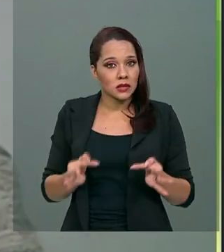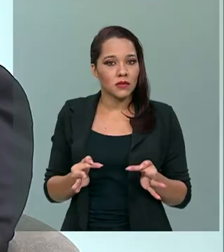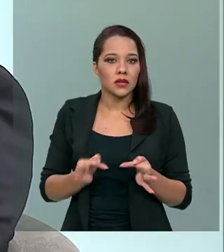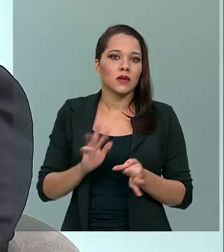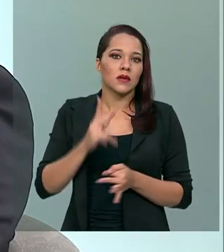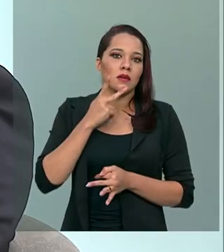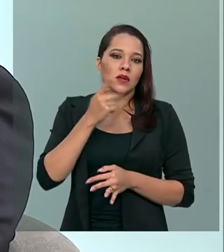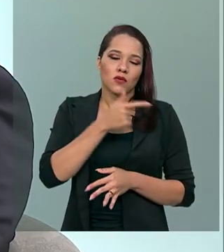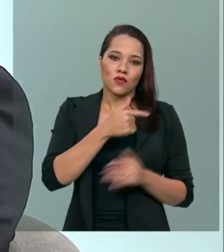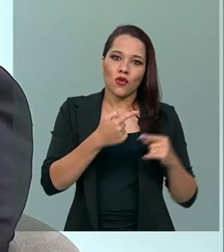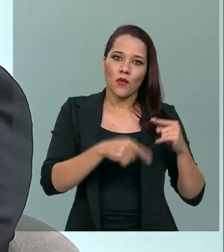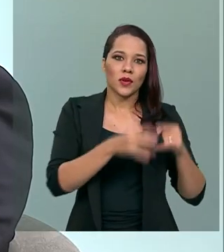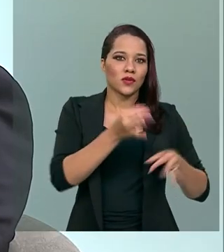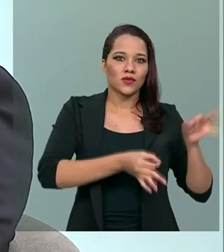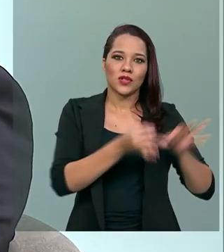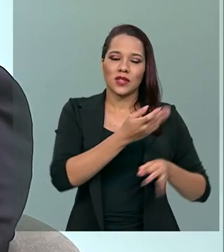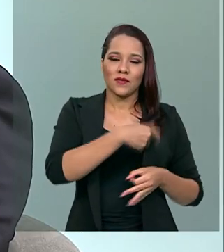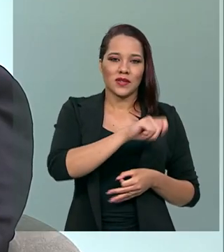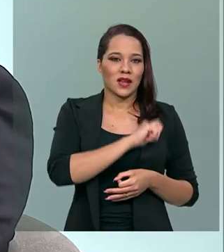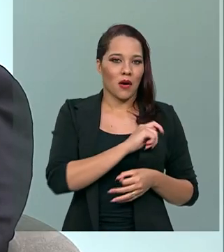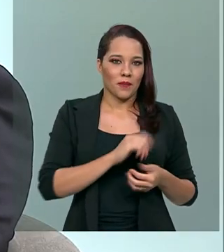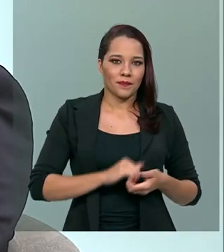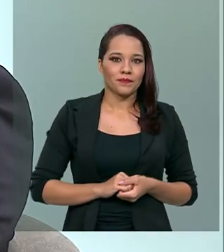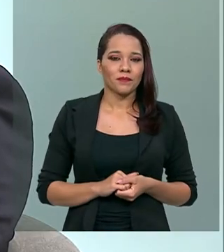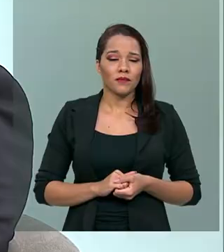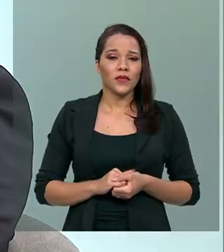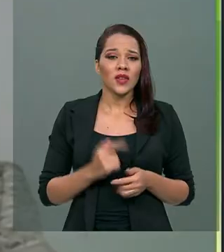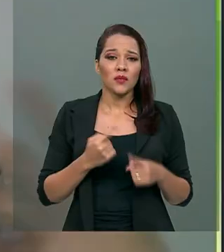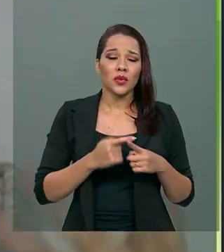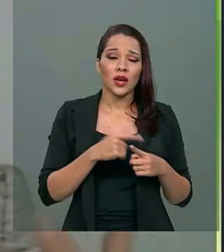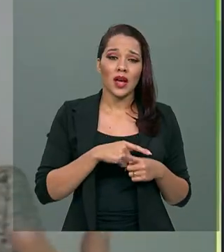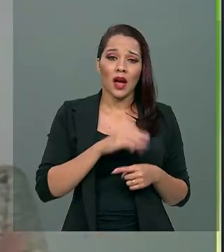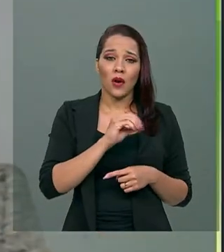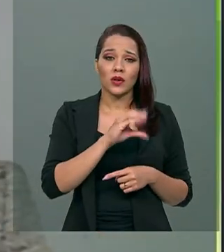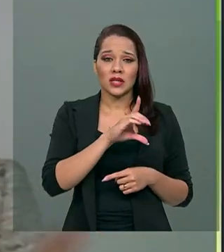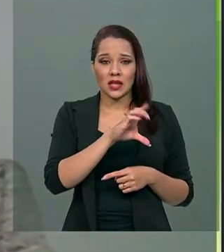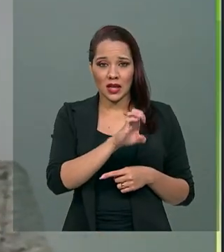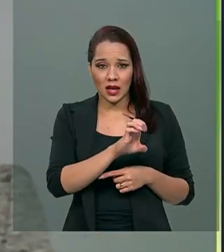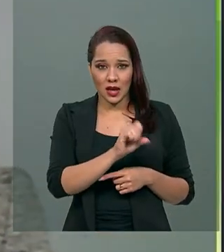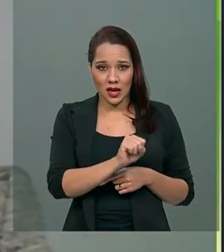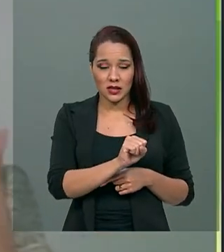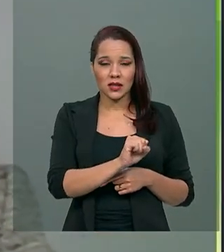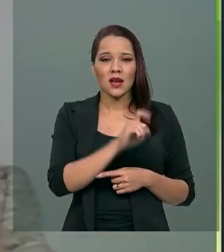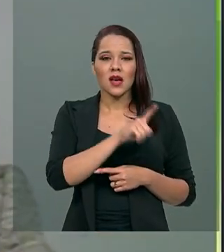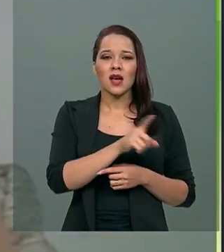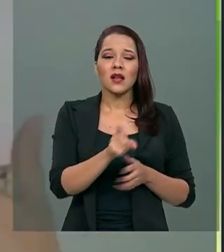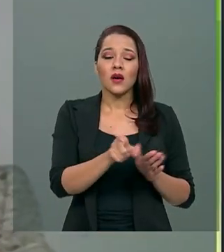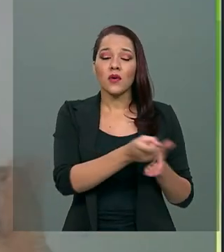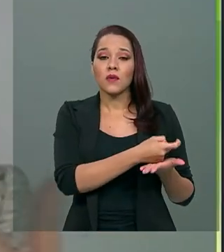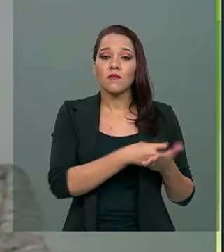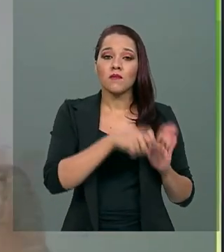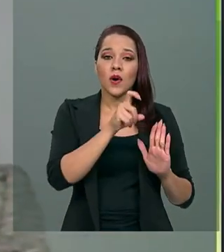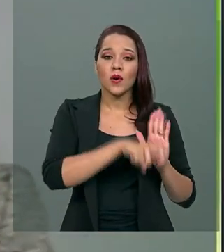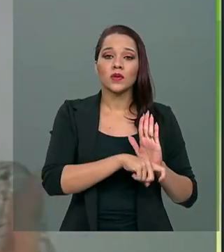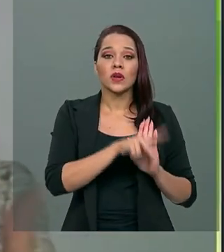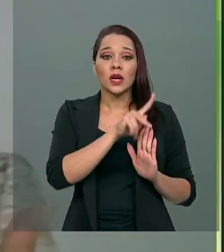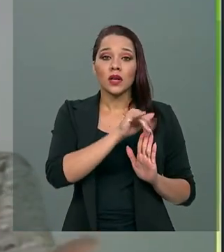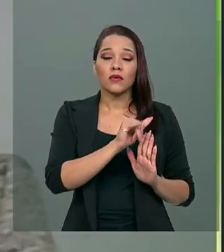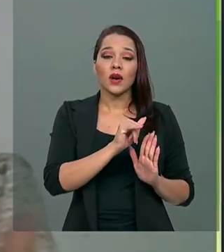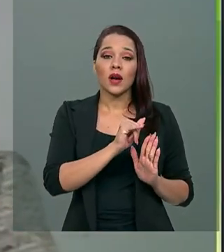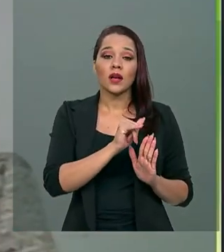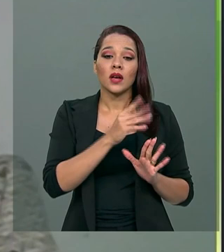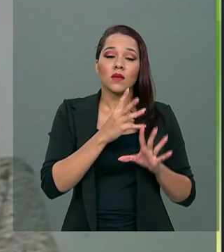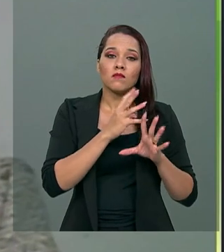gente tem a justiça fiscal, porque a CPMF, ou o Imposto sobre Transação Digital, o serviço do for, ele é um imposto que ele vai incidir, de alguma forma,